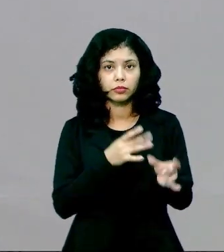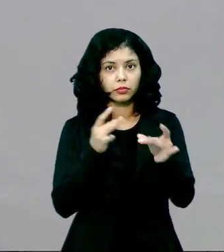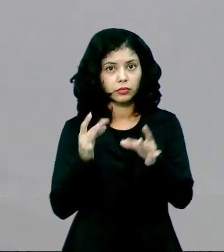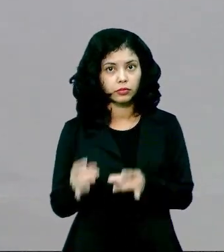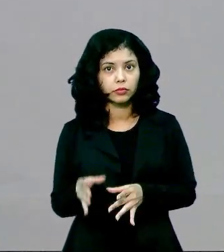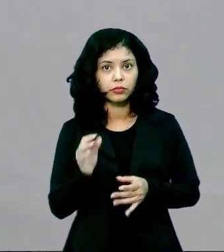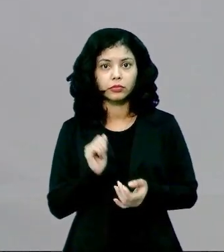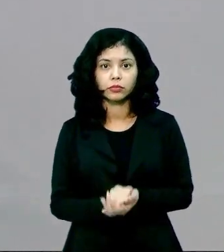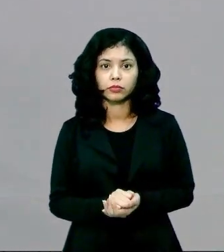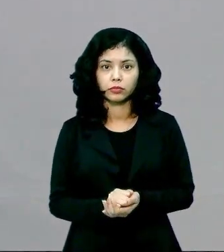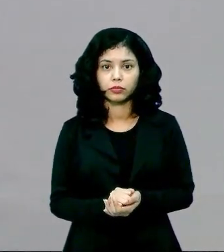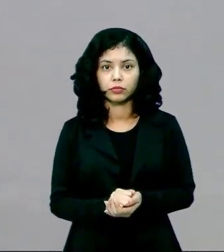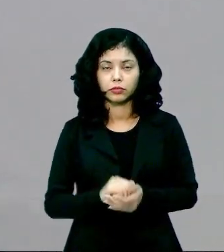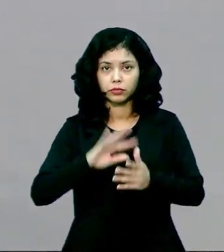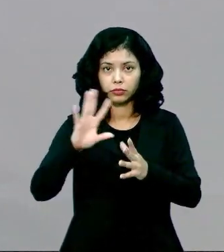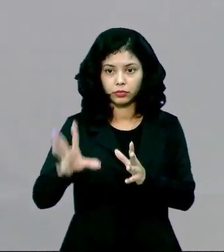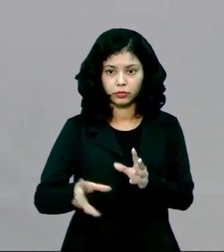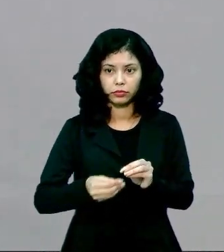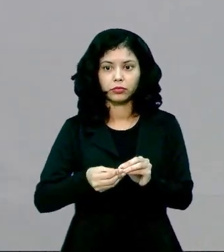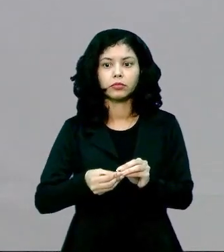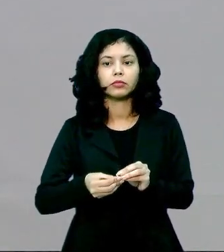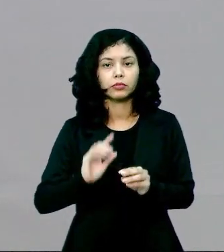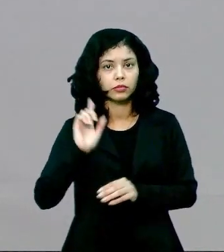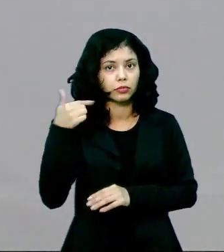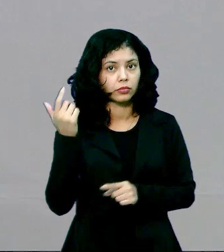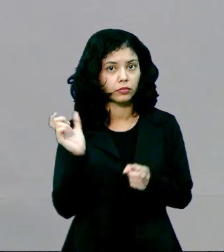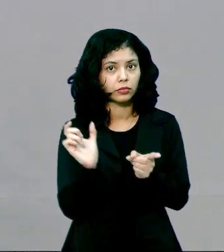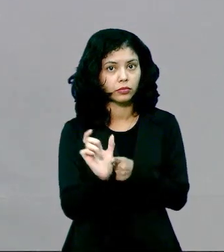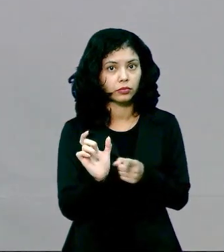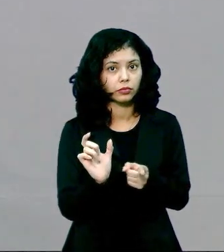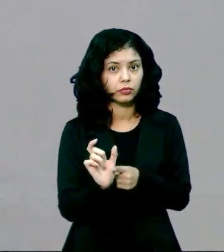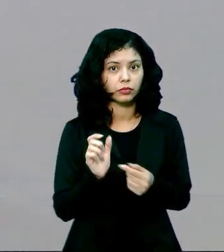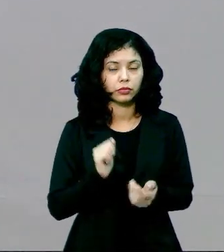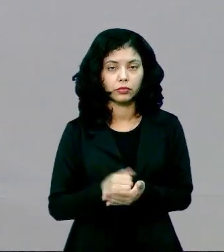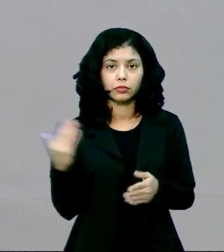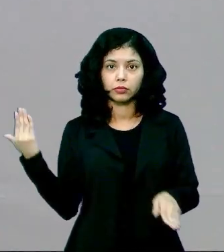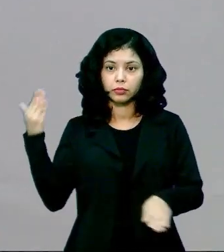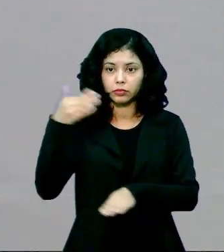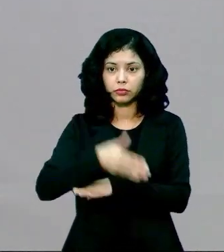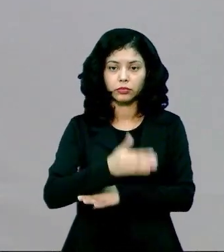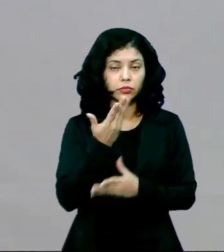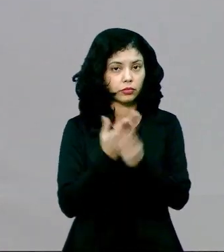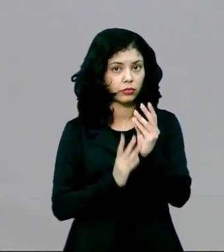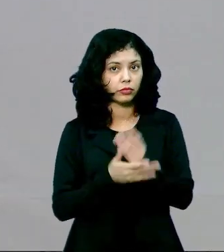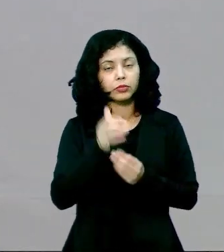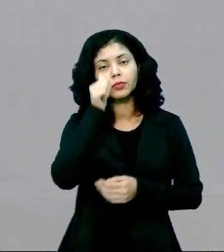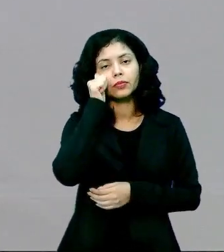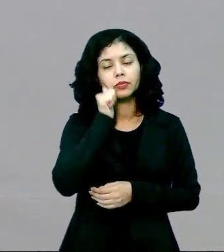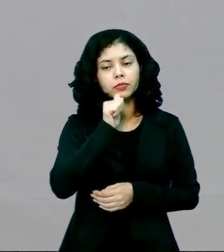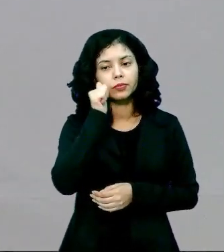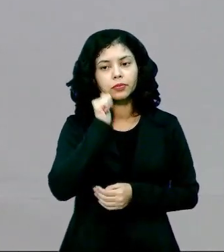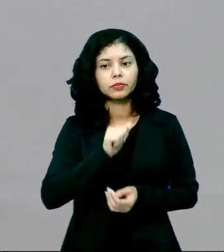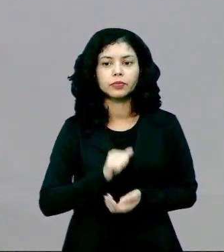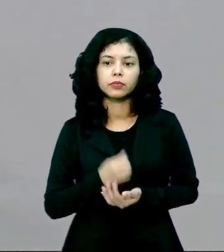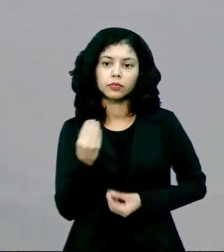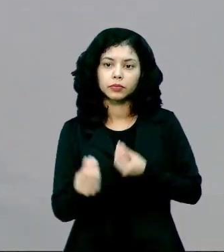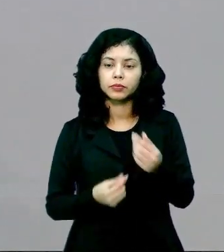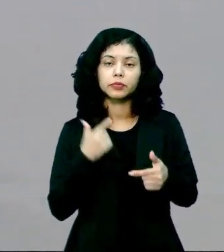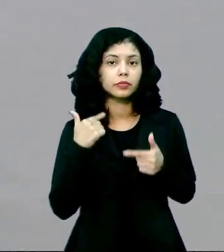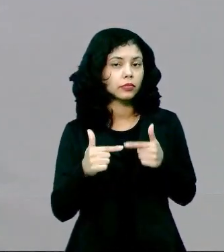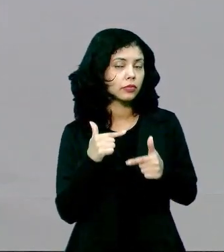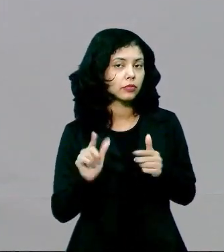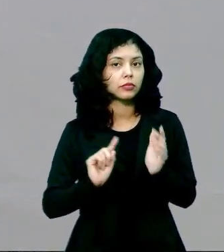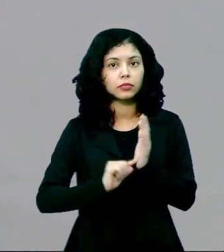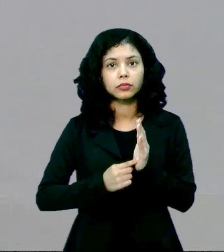de trabalho, um incremento, ou em outras palavras, a entrada da mão de obra feminina como mão de obra.